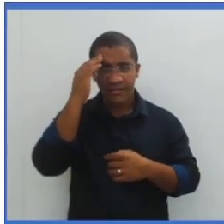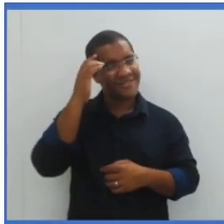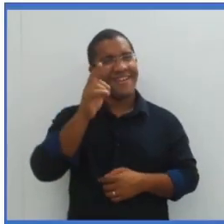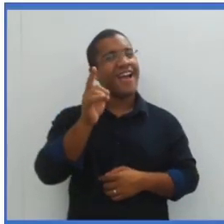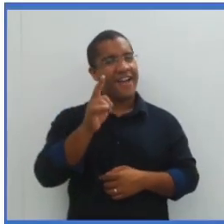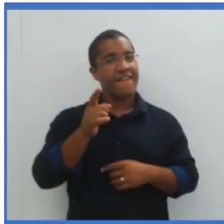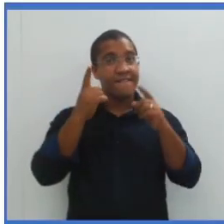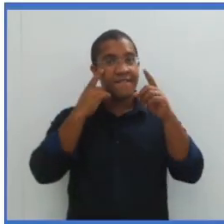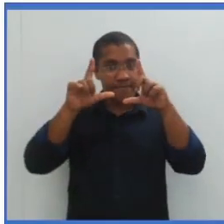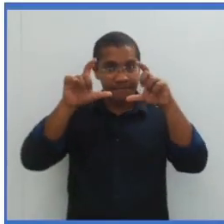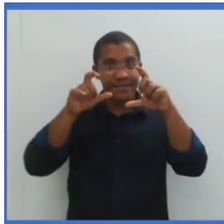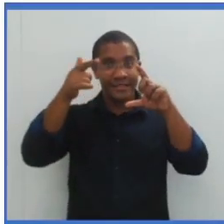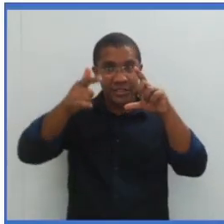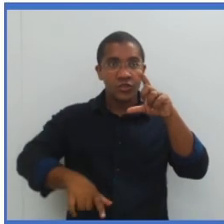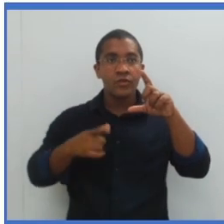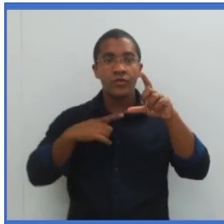Olha a imagem novamente.